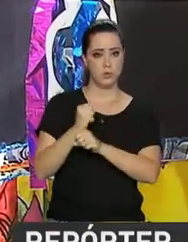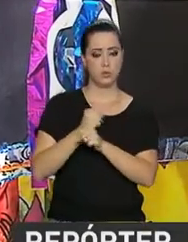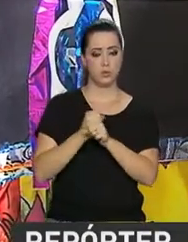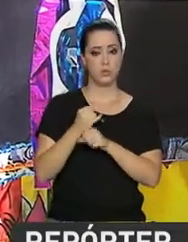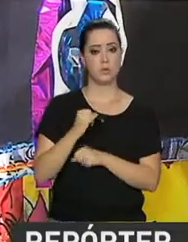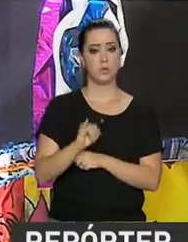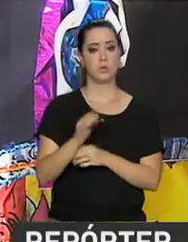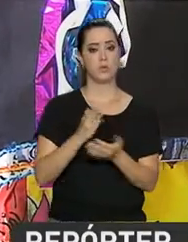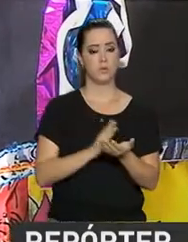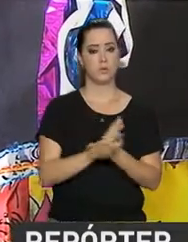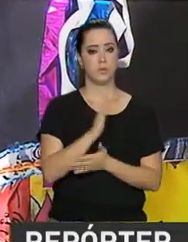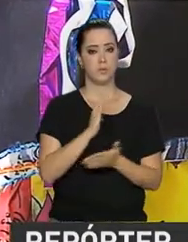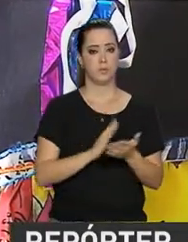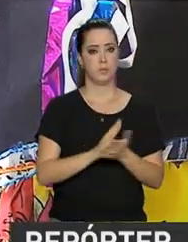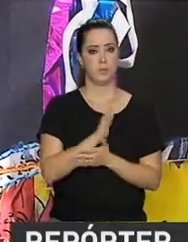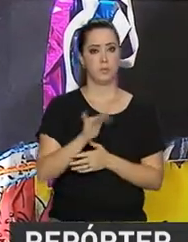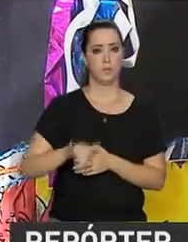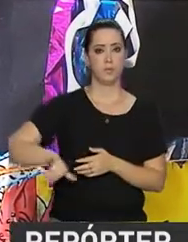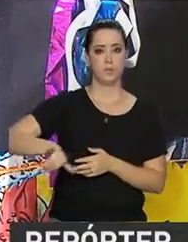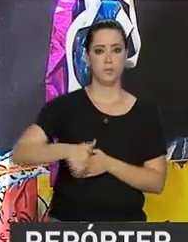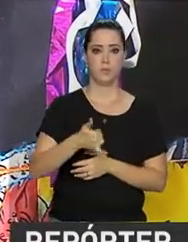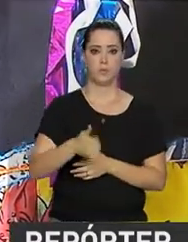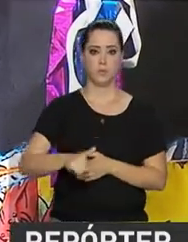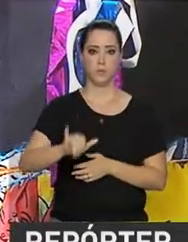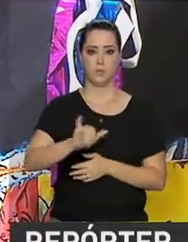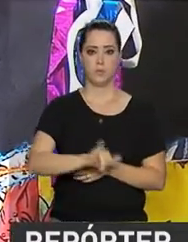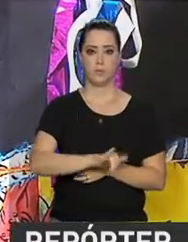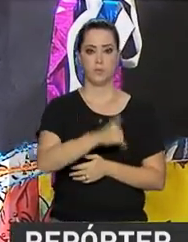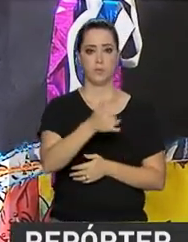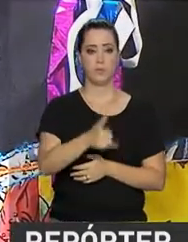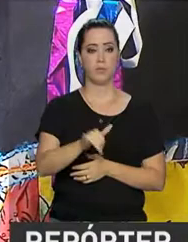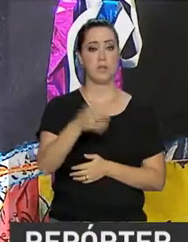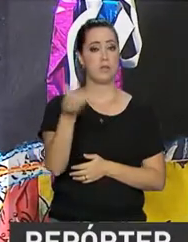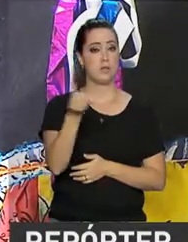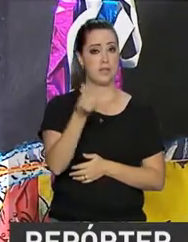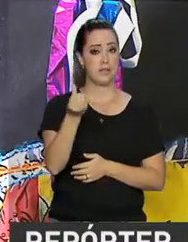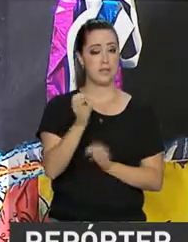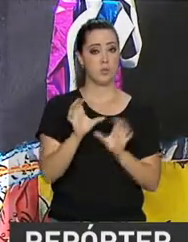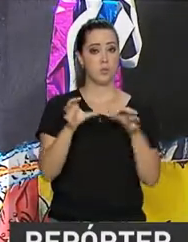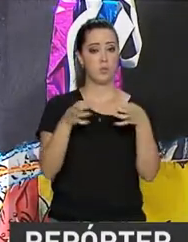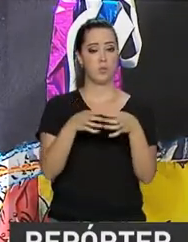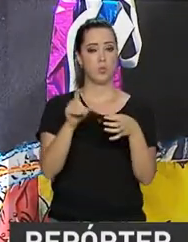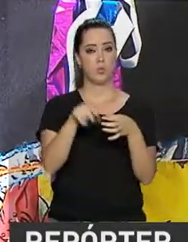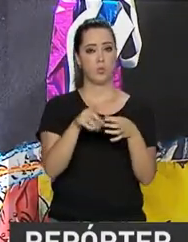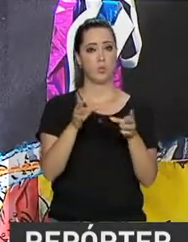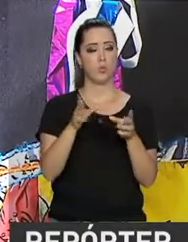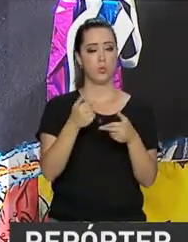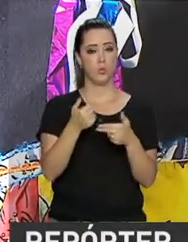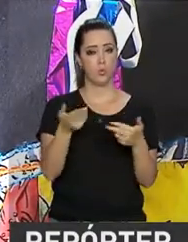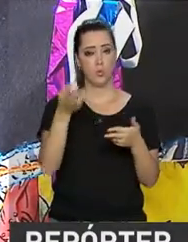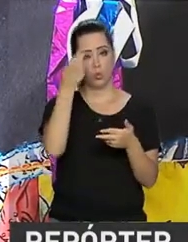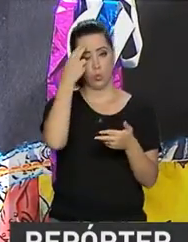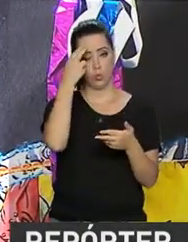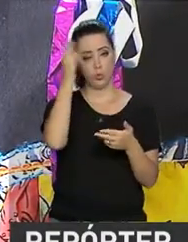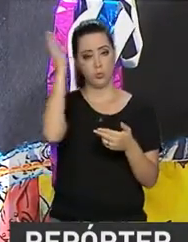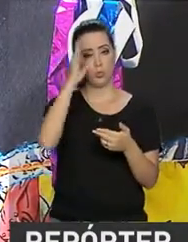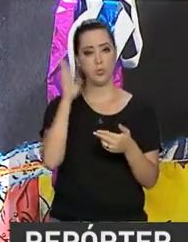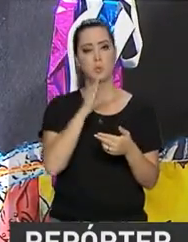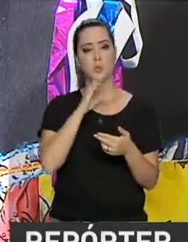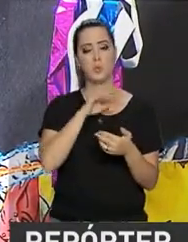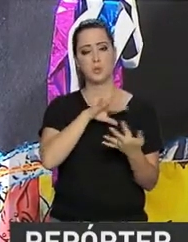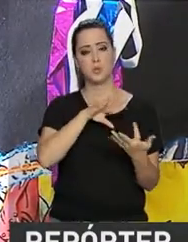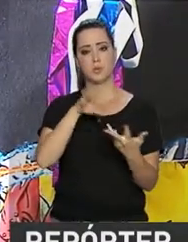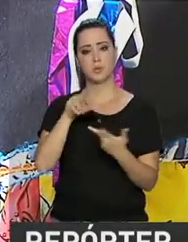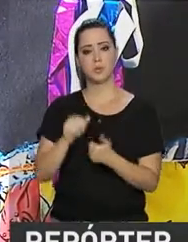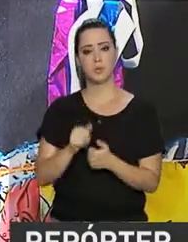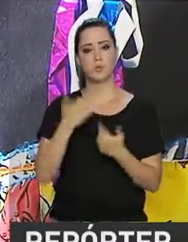Caso seja aprovada, o Bumba Melboi será o sexto bem cultural do Brasil a ter esse reconhecimento internacional no